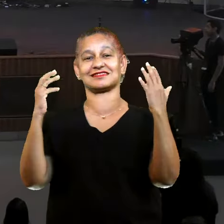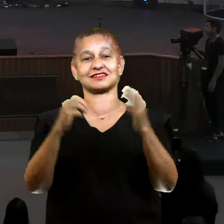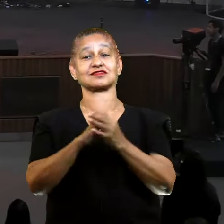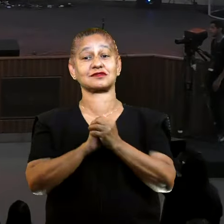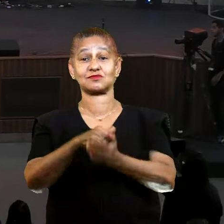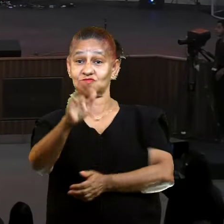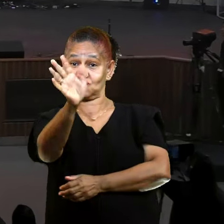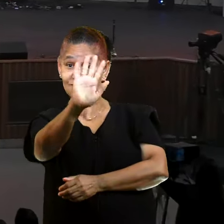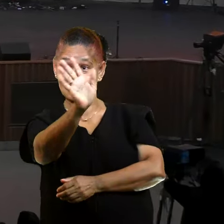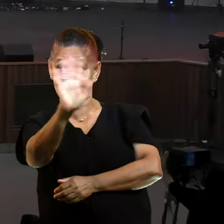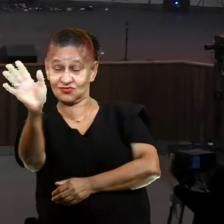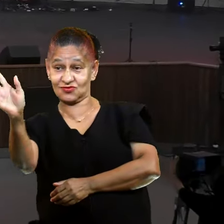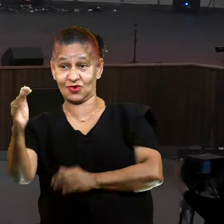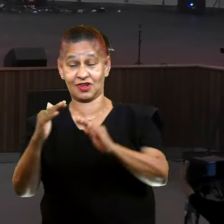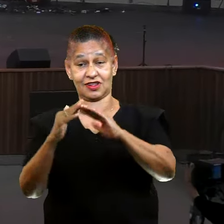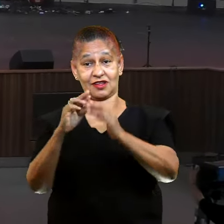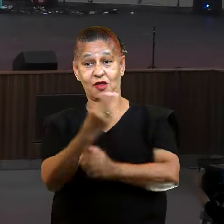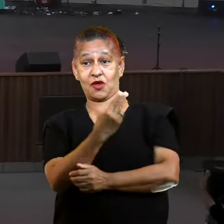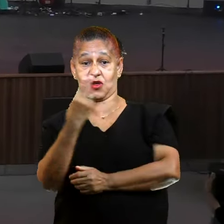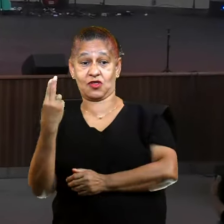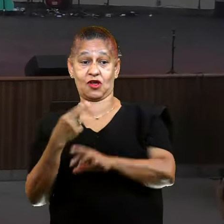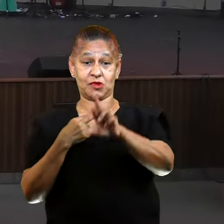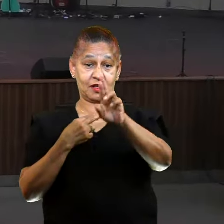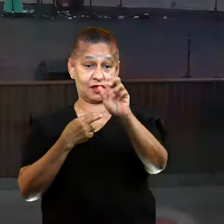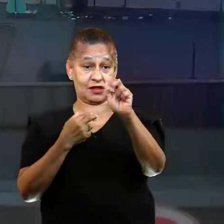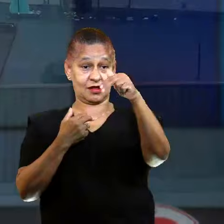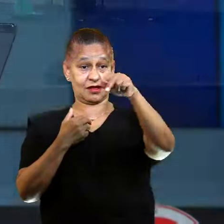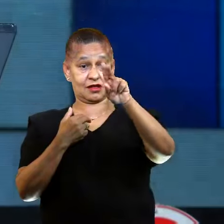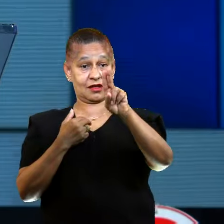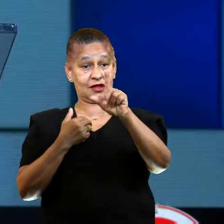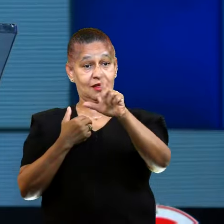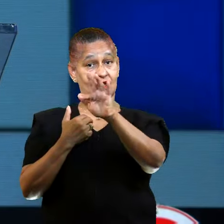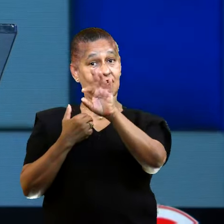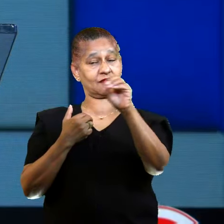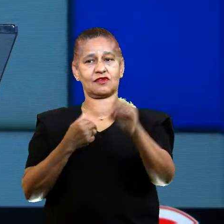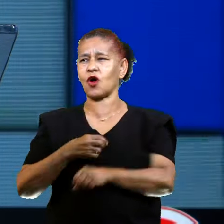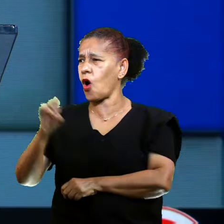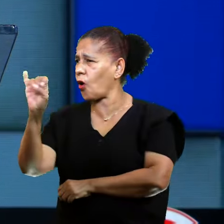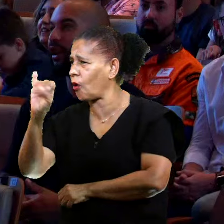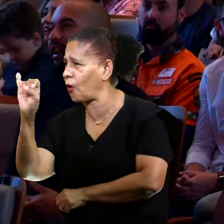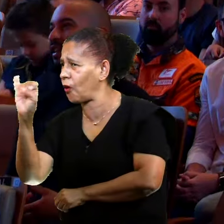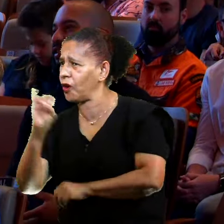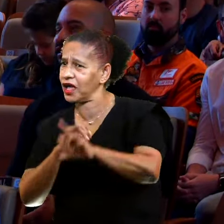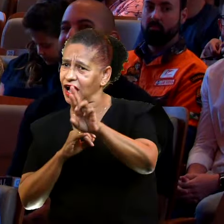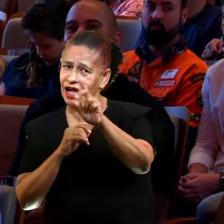Olá, igreja, eu me chamo Ranufo. Você pode falar, oi, Ranufo.